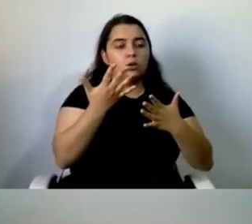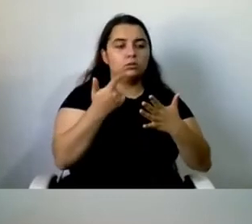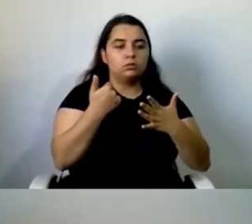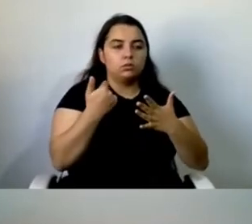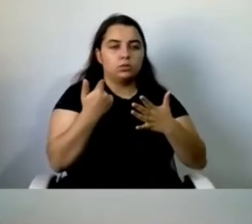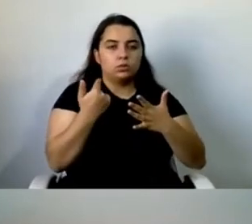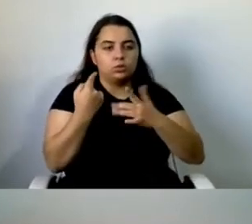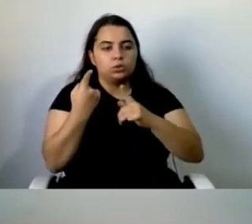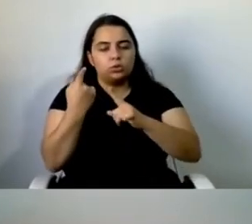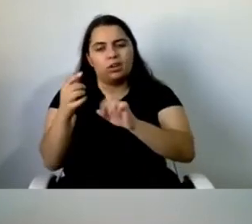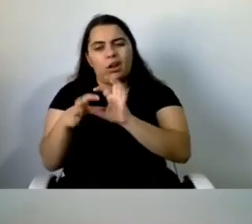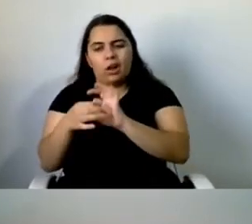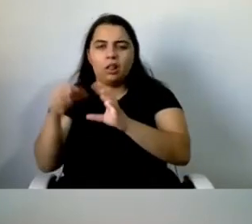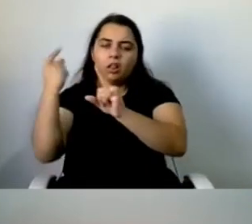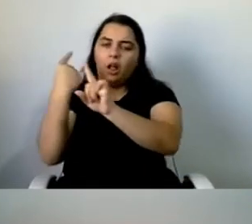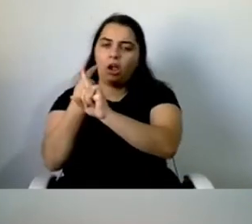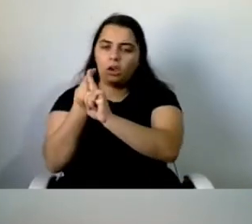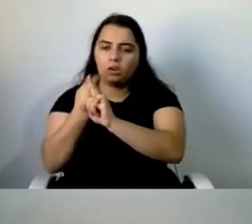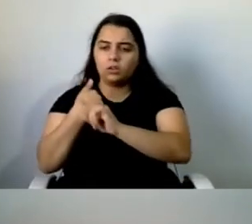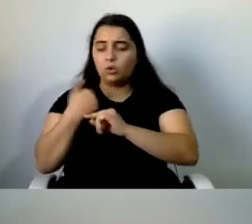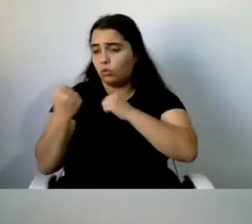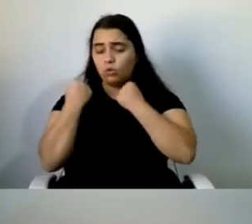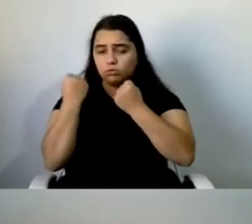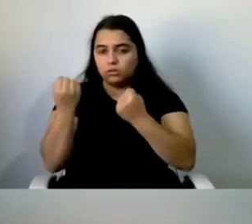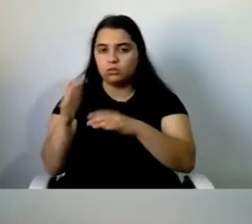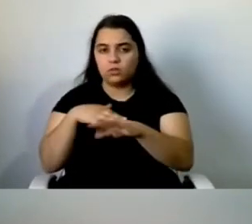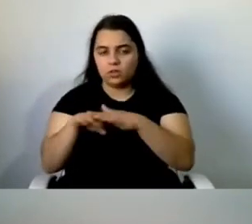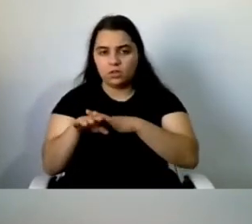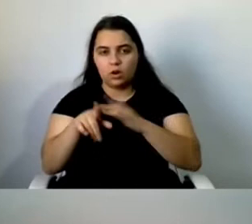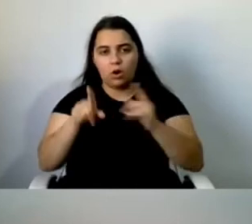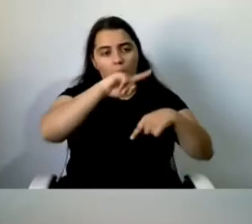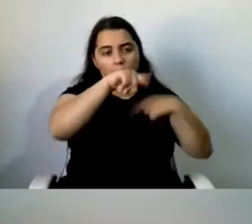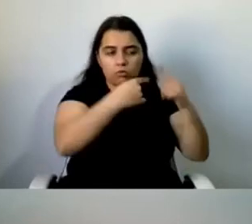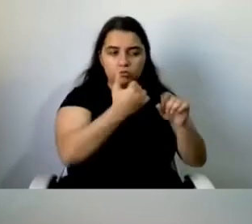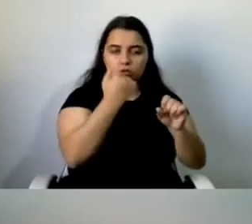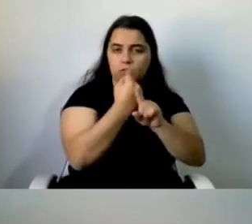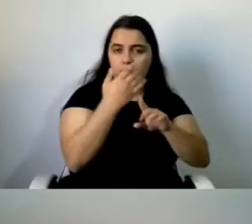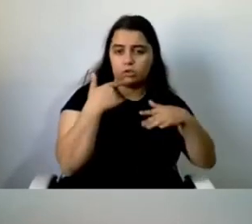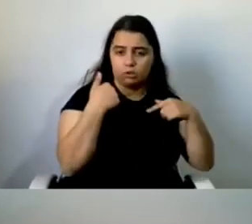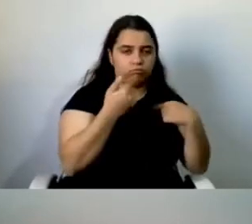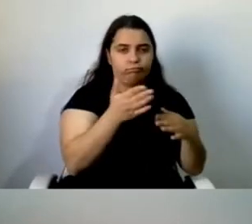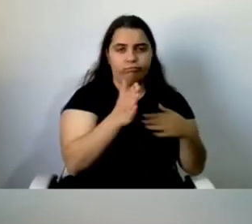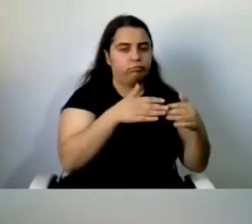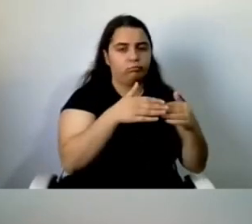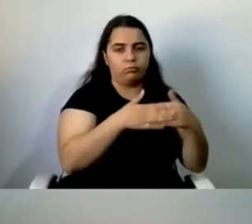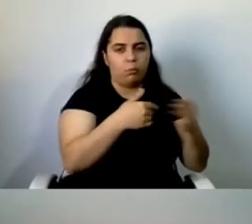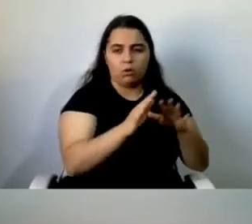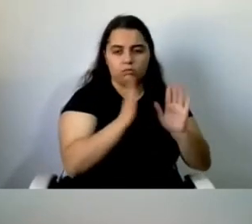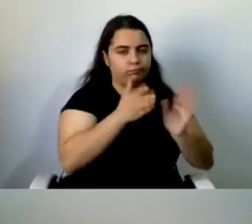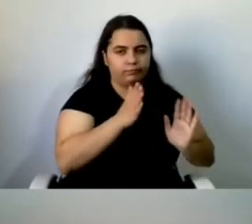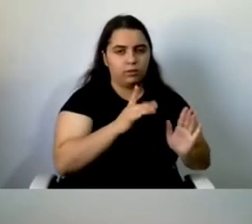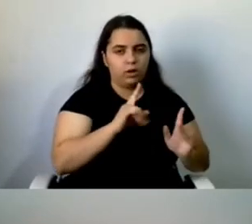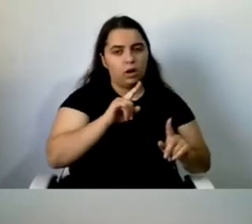que eu não consigo mesmo fazer ou tenho muitas dificuldades. Este é o processo que